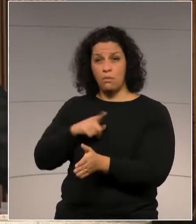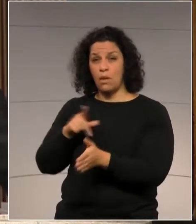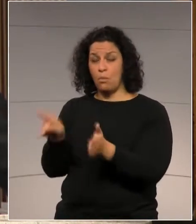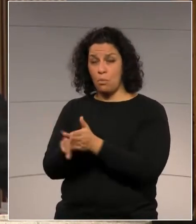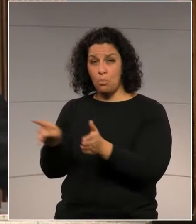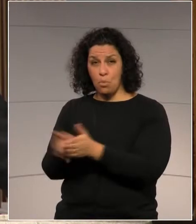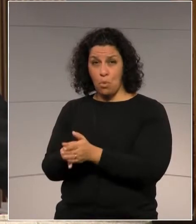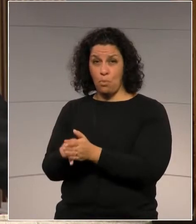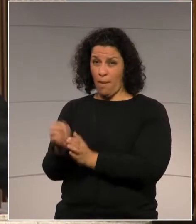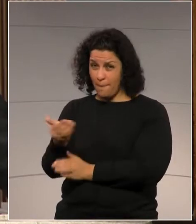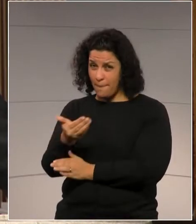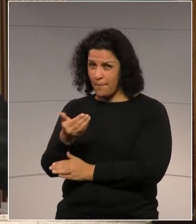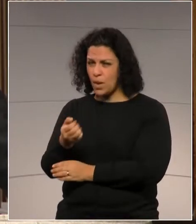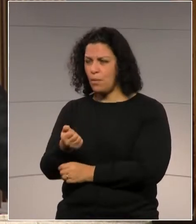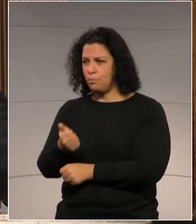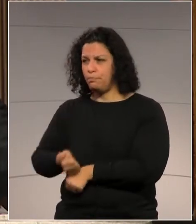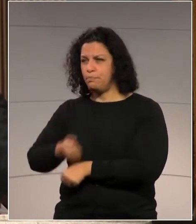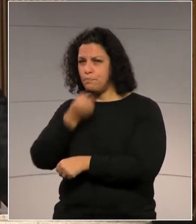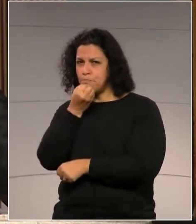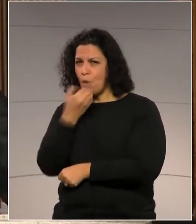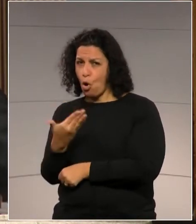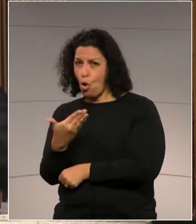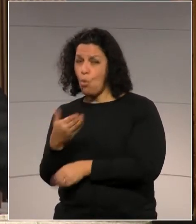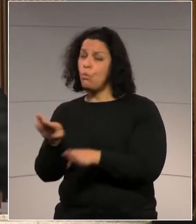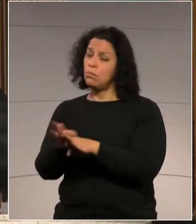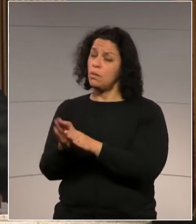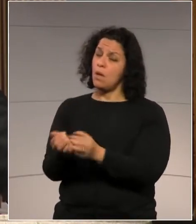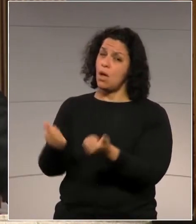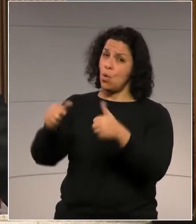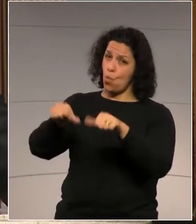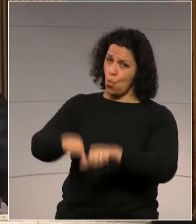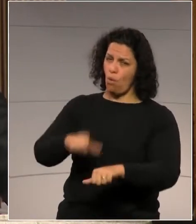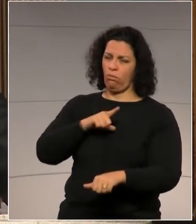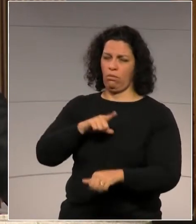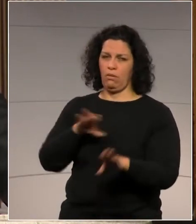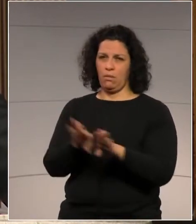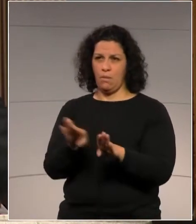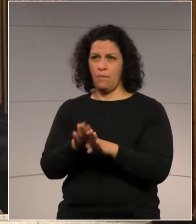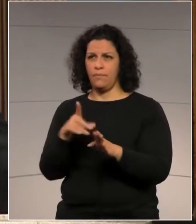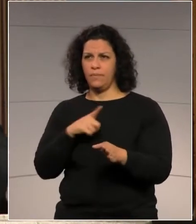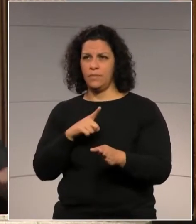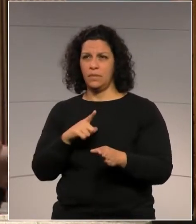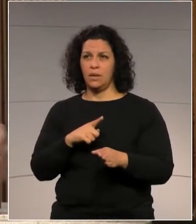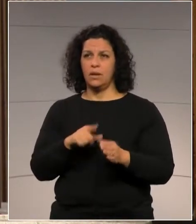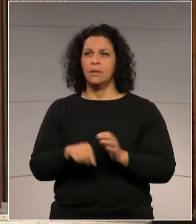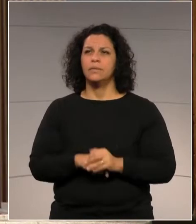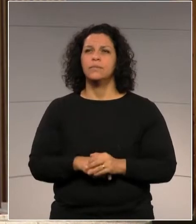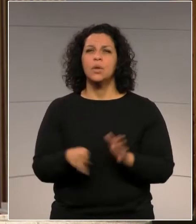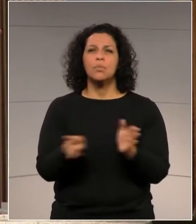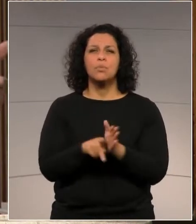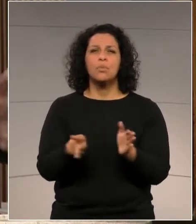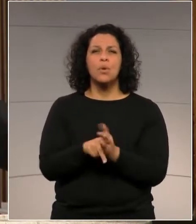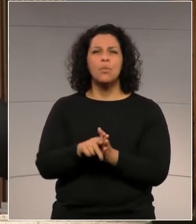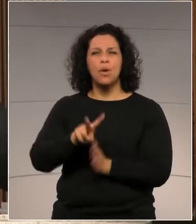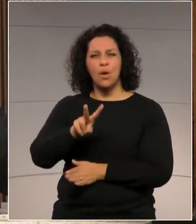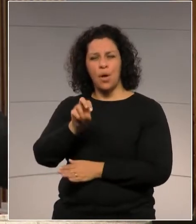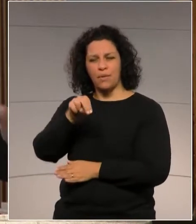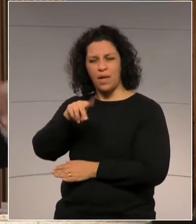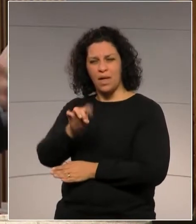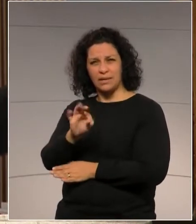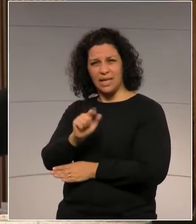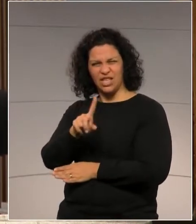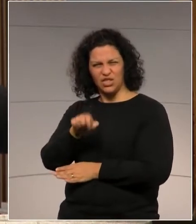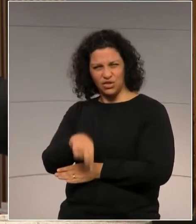suas desvantagens. Tem as suas indicações. Tem as suas vantagens com as